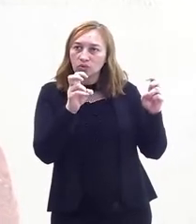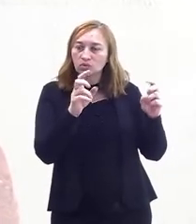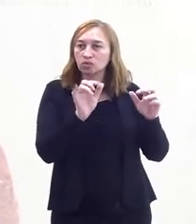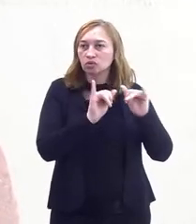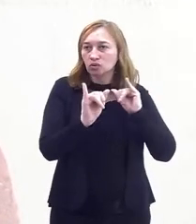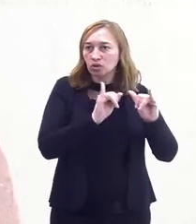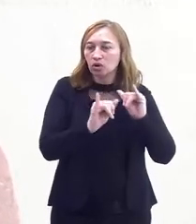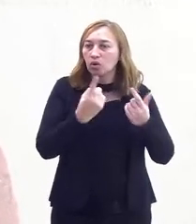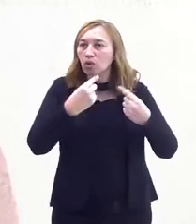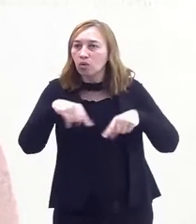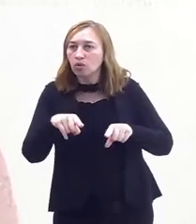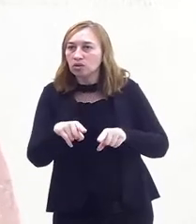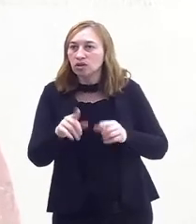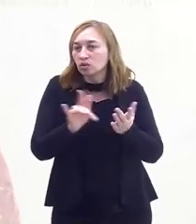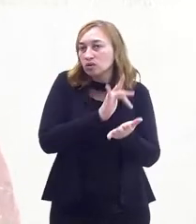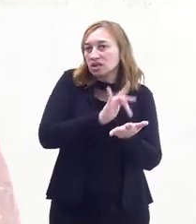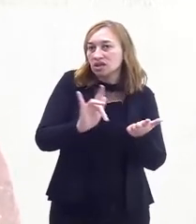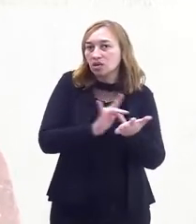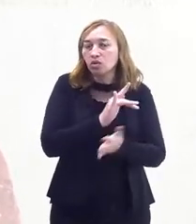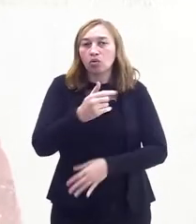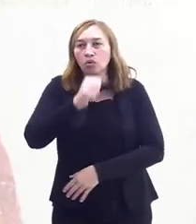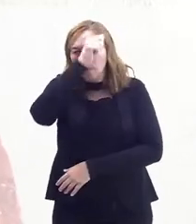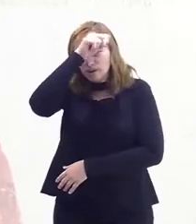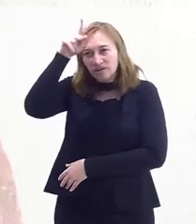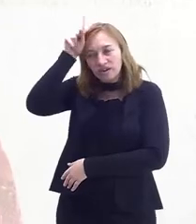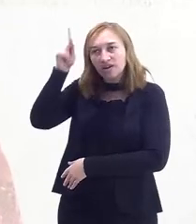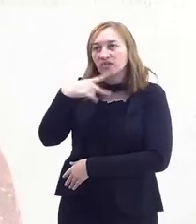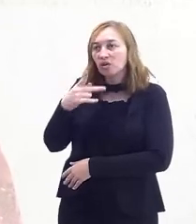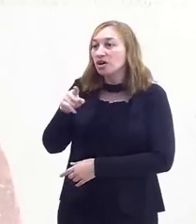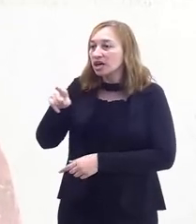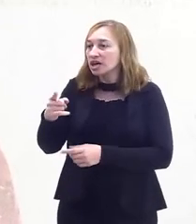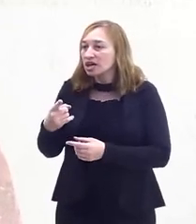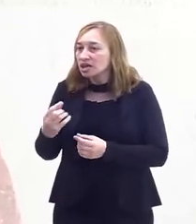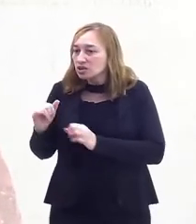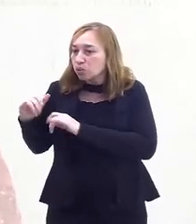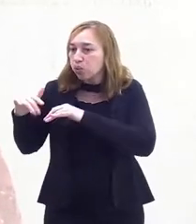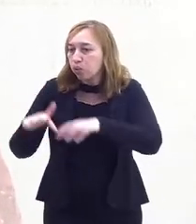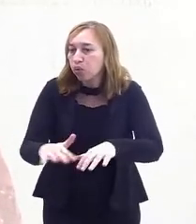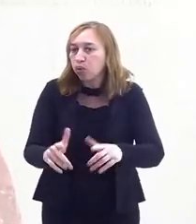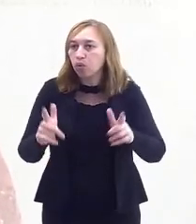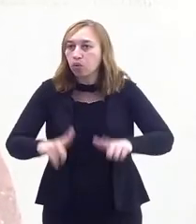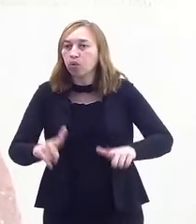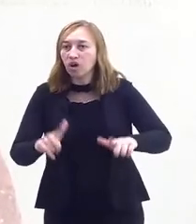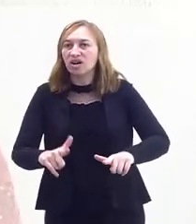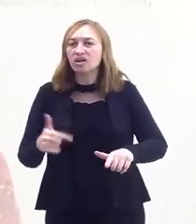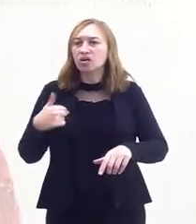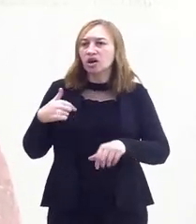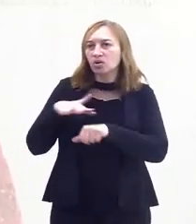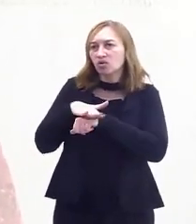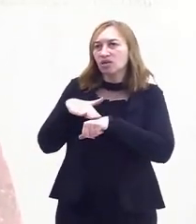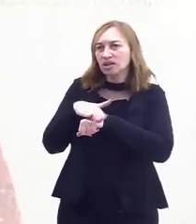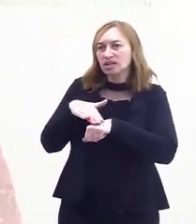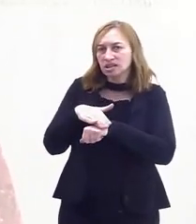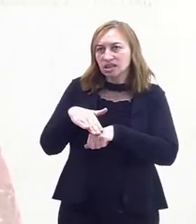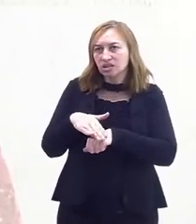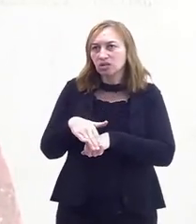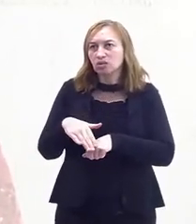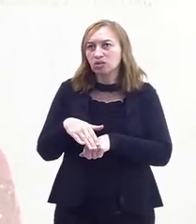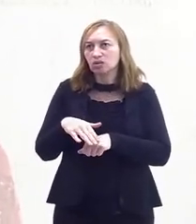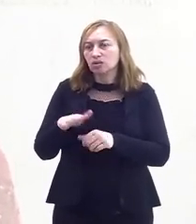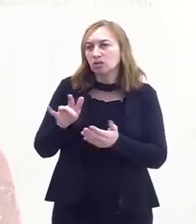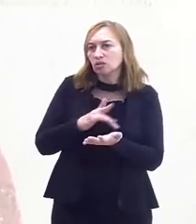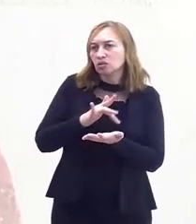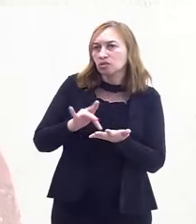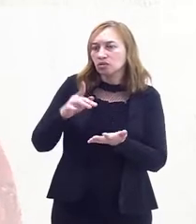que, segundo o prefeito, tinha invadido o terreno. Quando eu cheguei lá, conversei com o Mio durante algum tempo, acho que não deu nem meia hora.